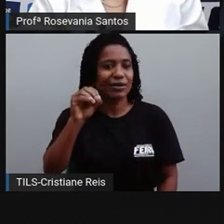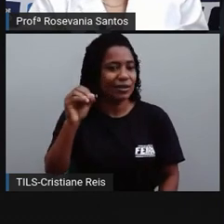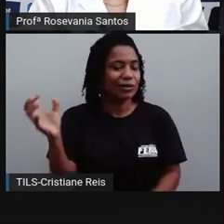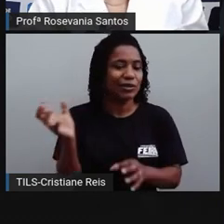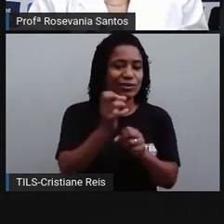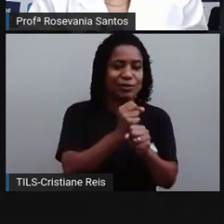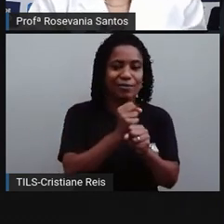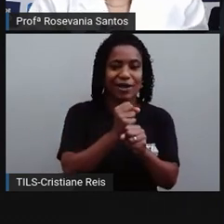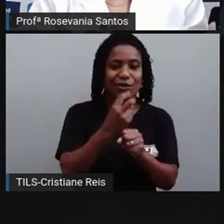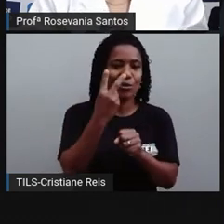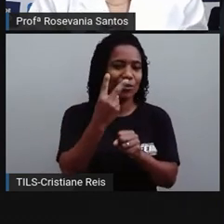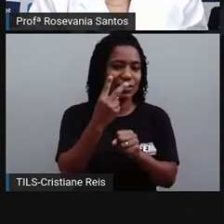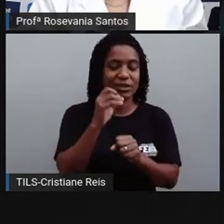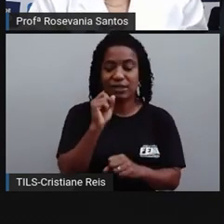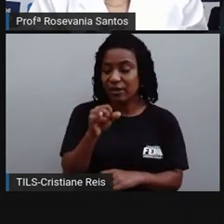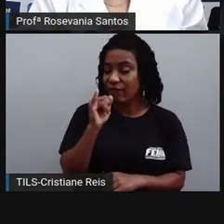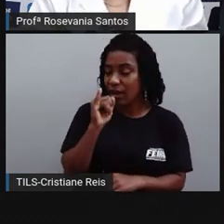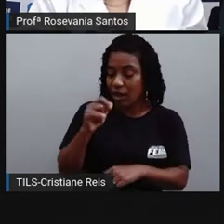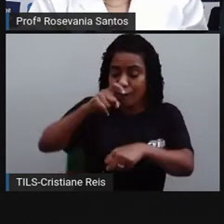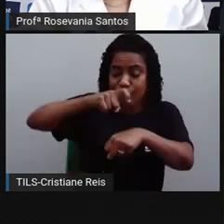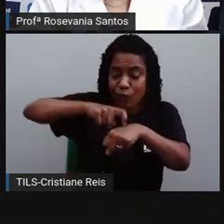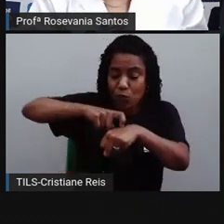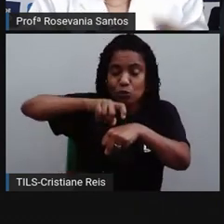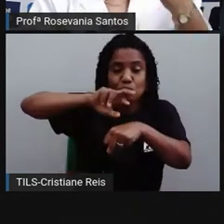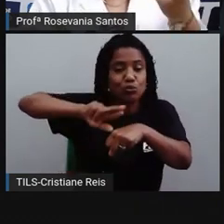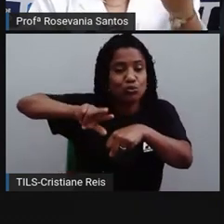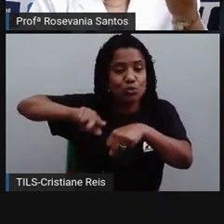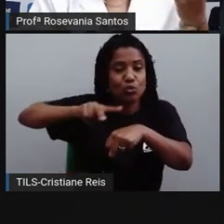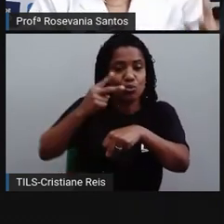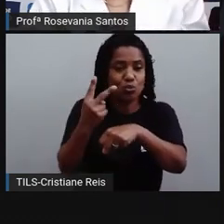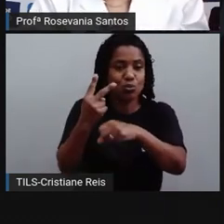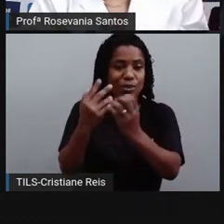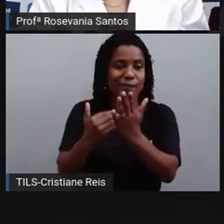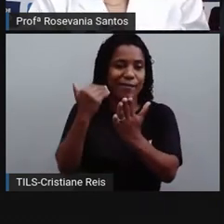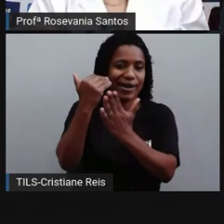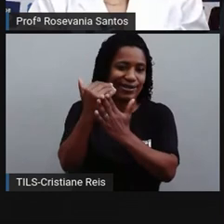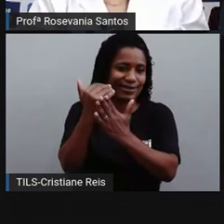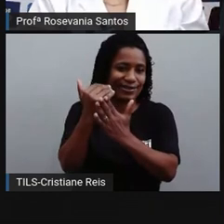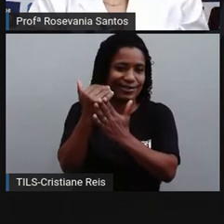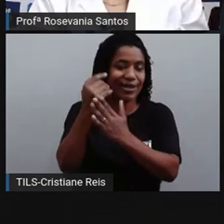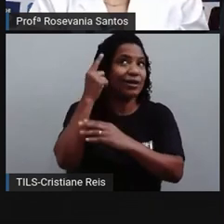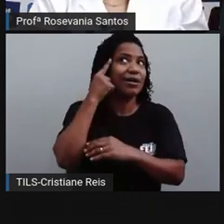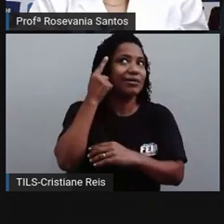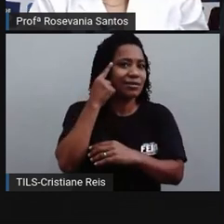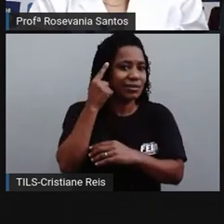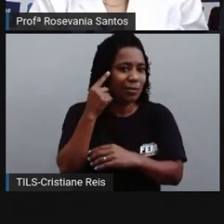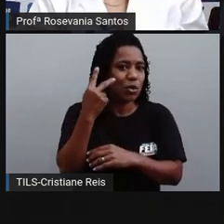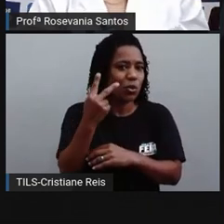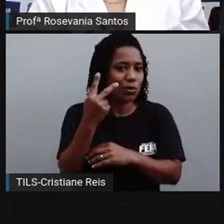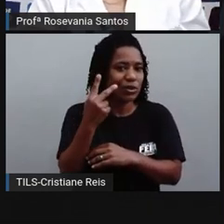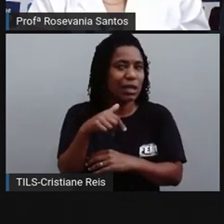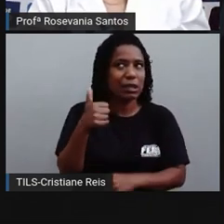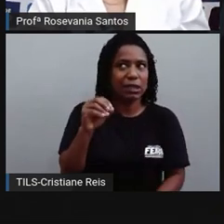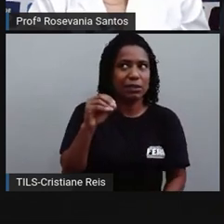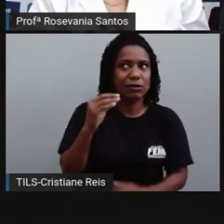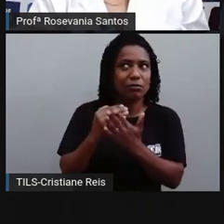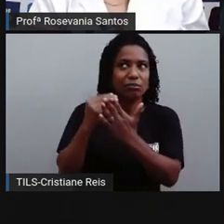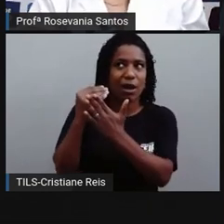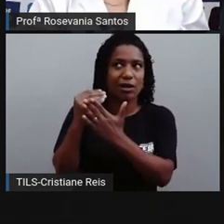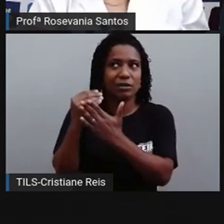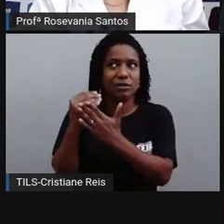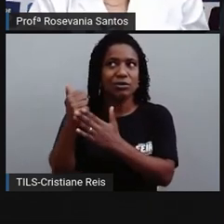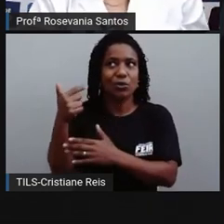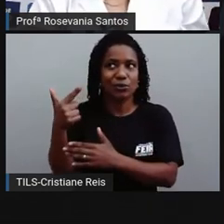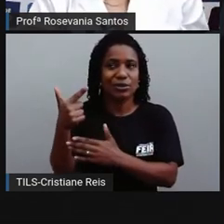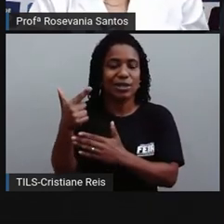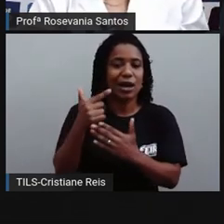horas. Por quê? Porque aqui, o fuso é a mesma coisa de uma hora. Aqui, a gente contou fusos, e levamos